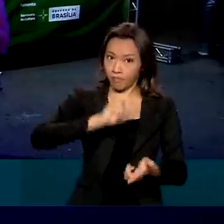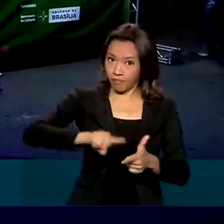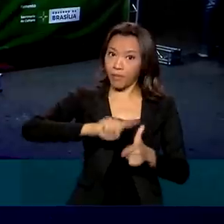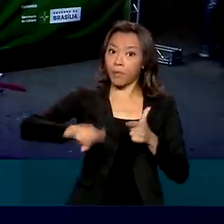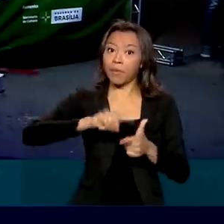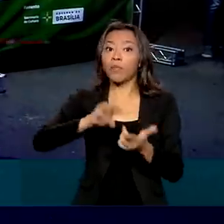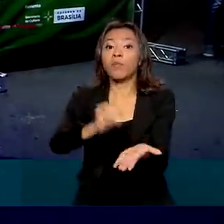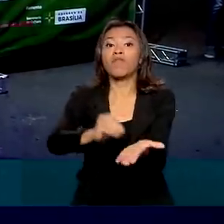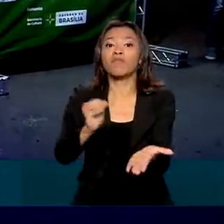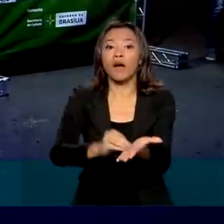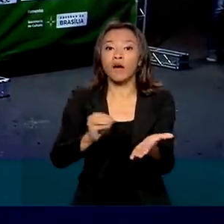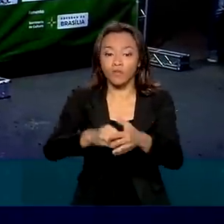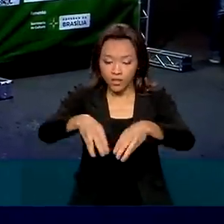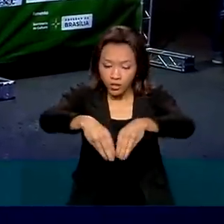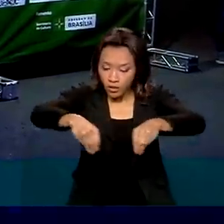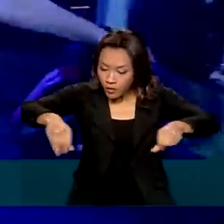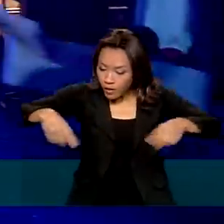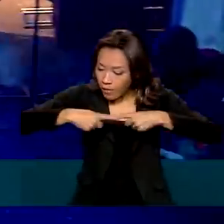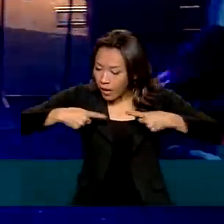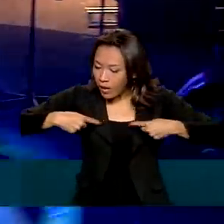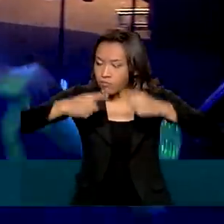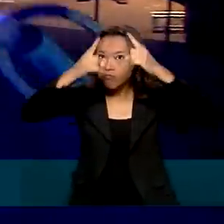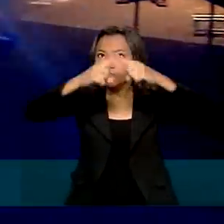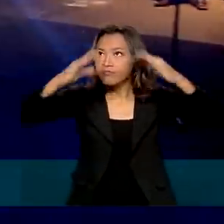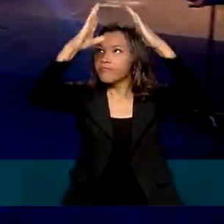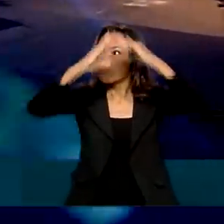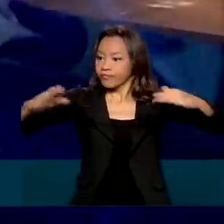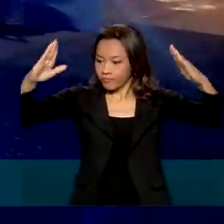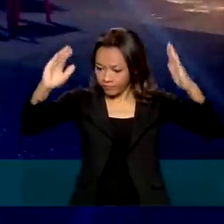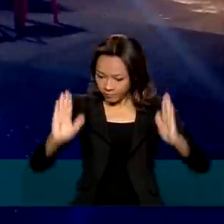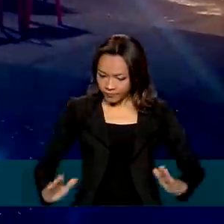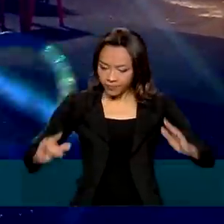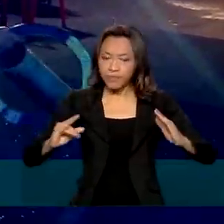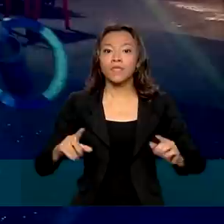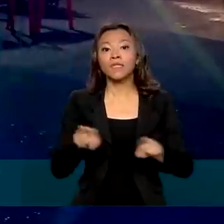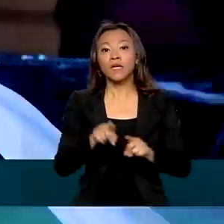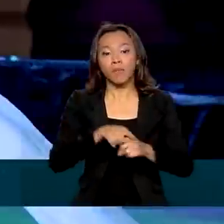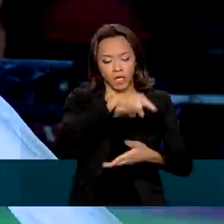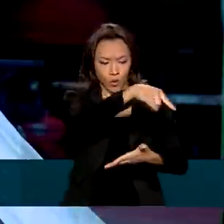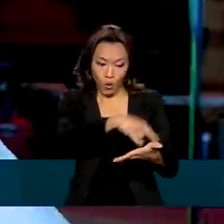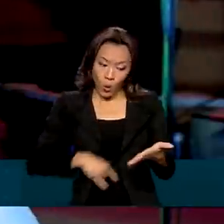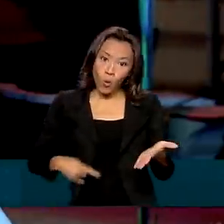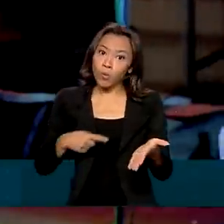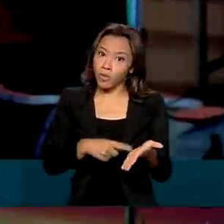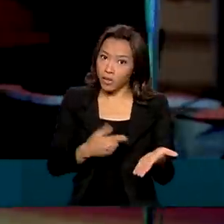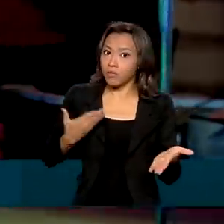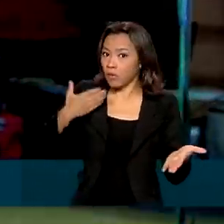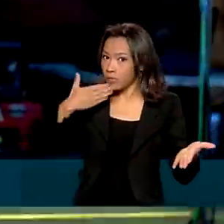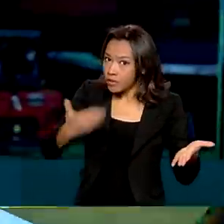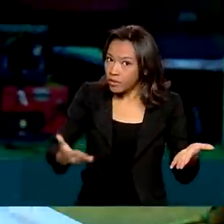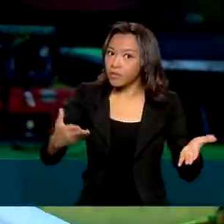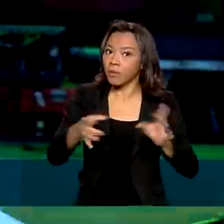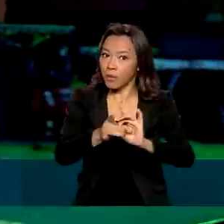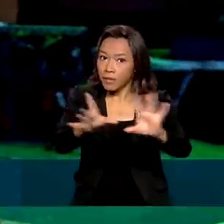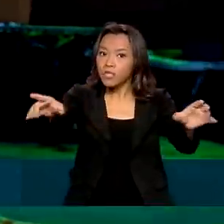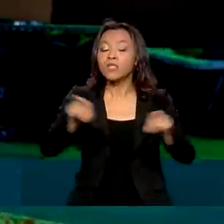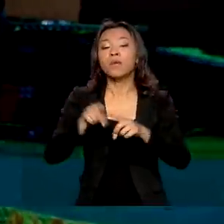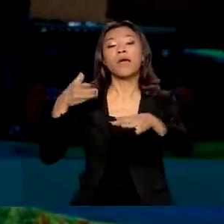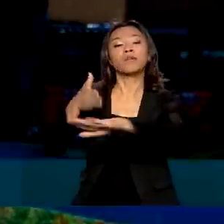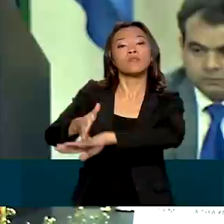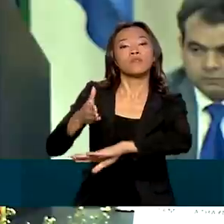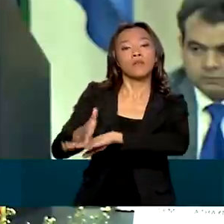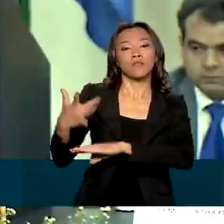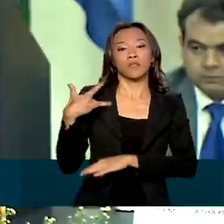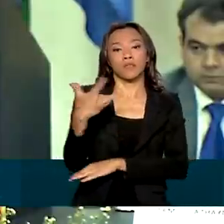terreno adequado para a montagem das lonas, burocracia na emissão de documentos e as dificuldades no acesso à educação e à